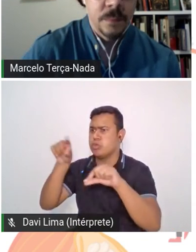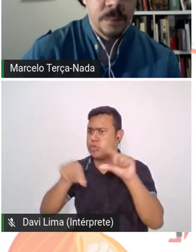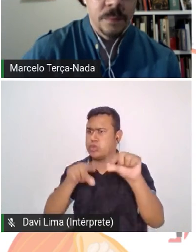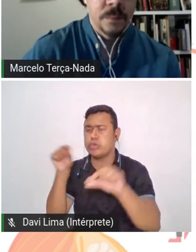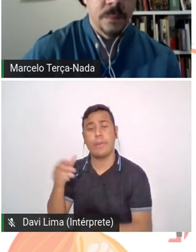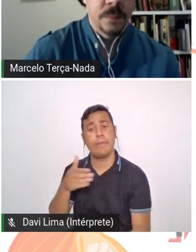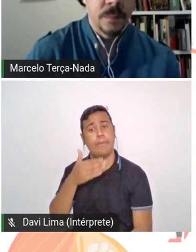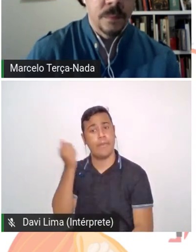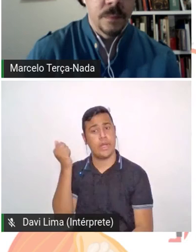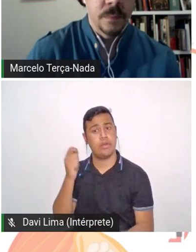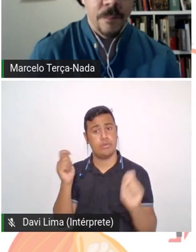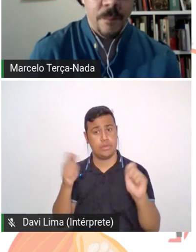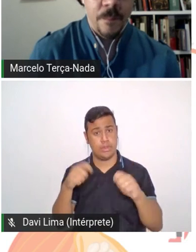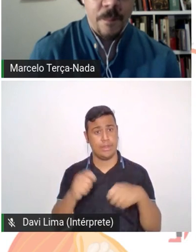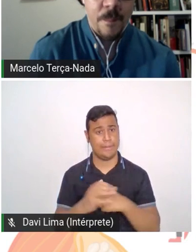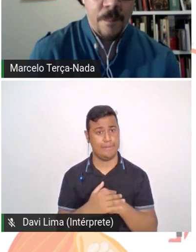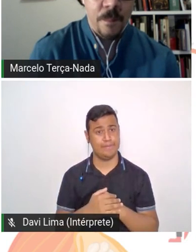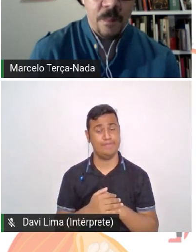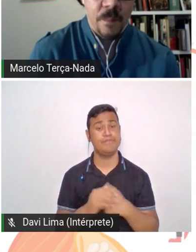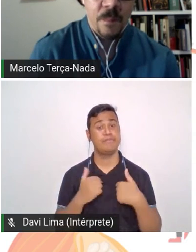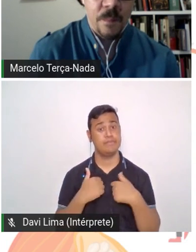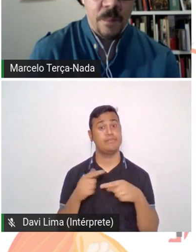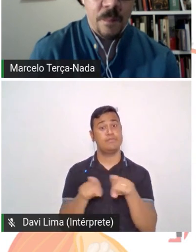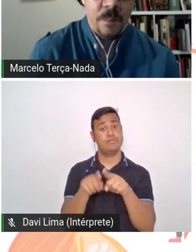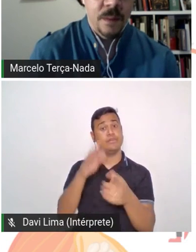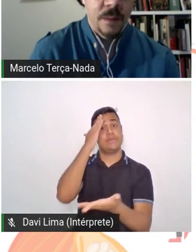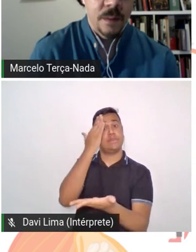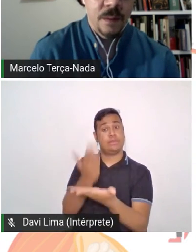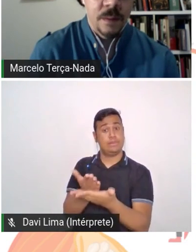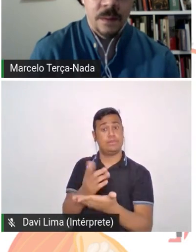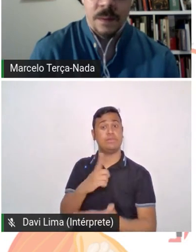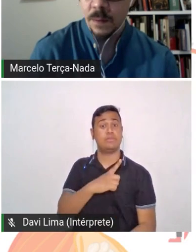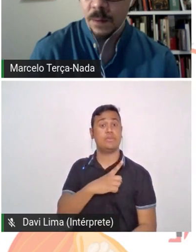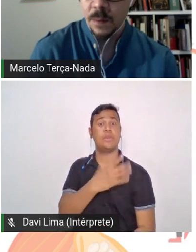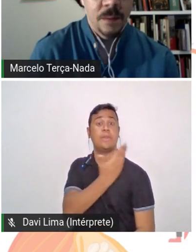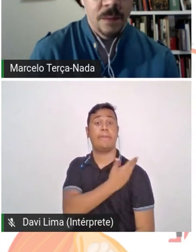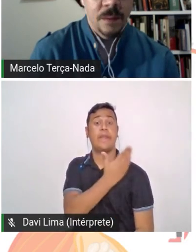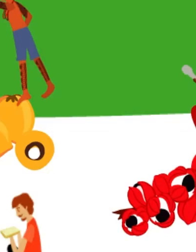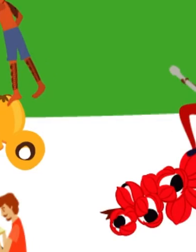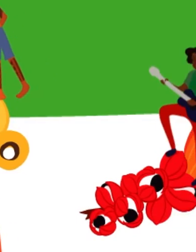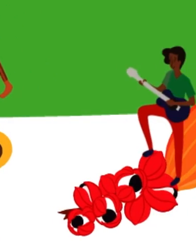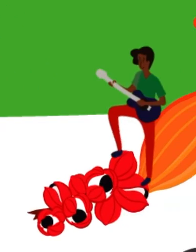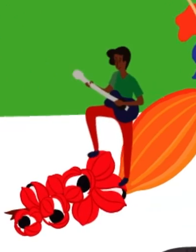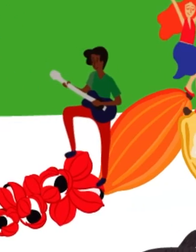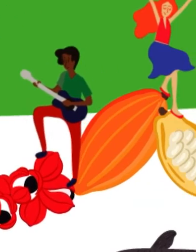Mas eu acredito que tem também uma questão do preconceito com a região, né?